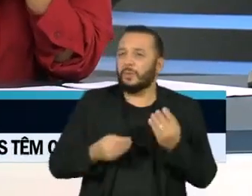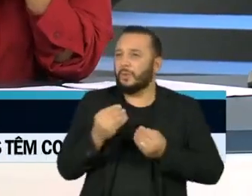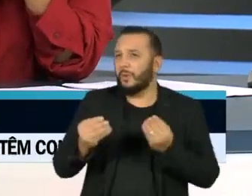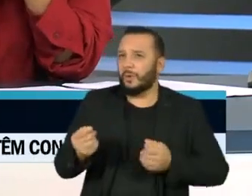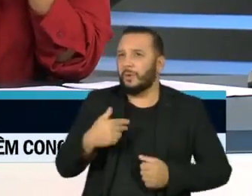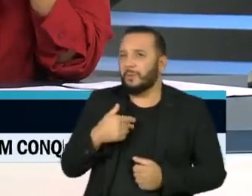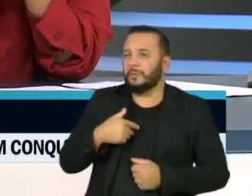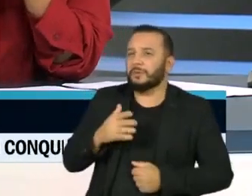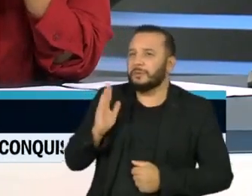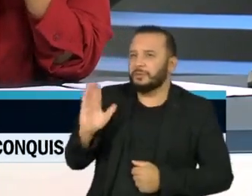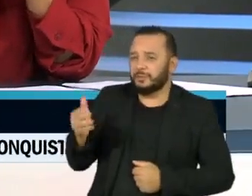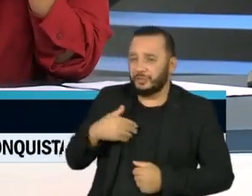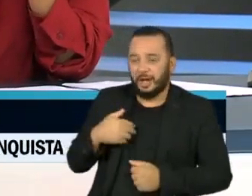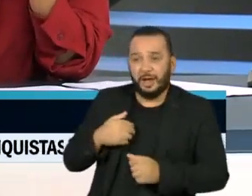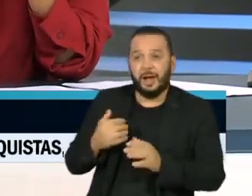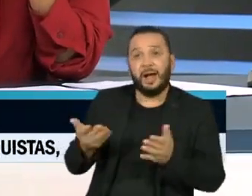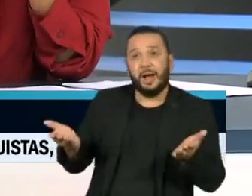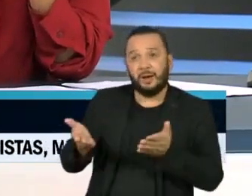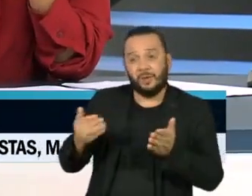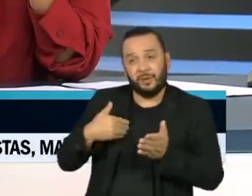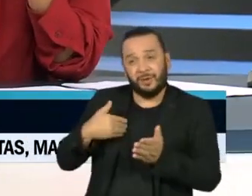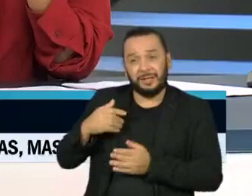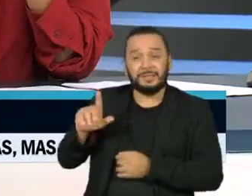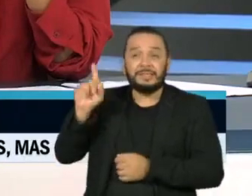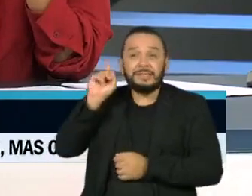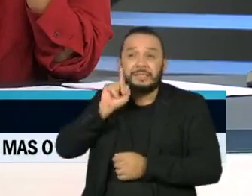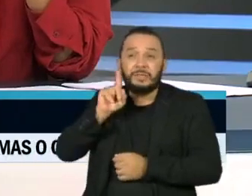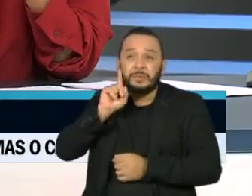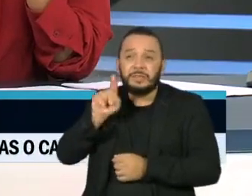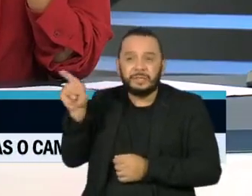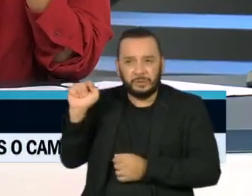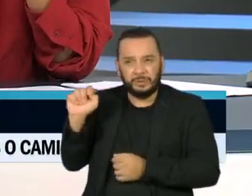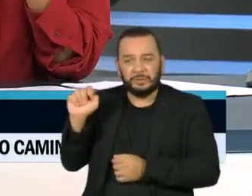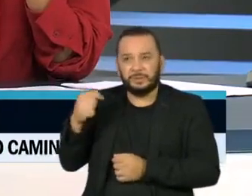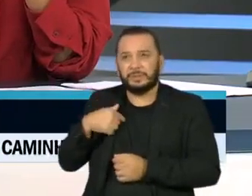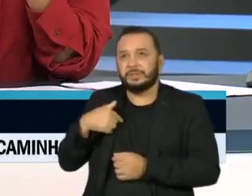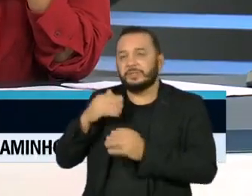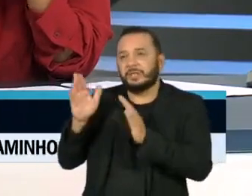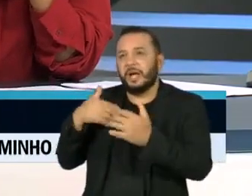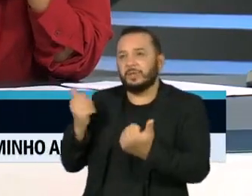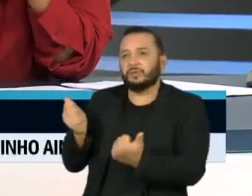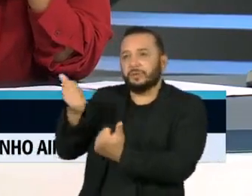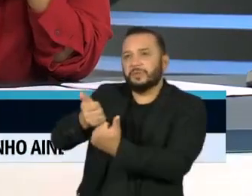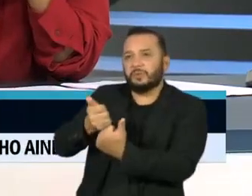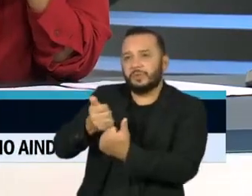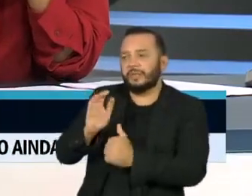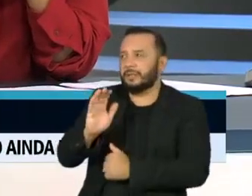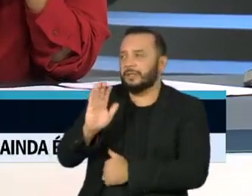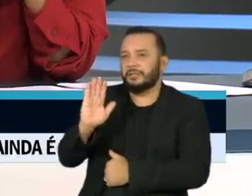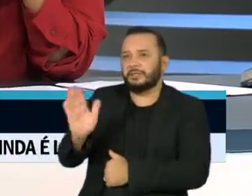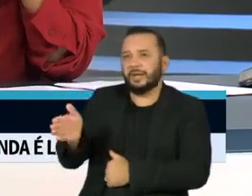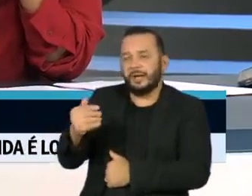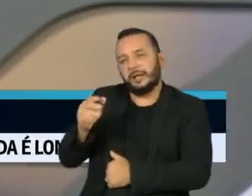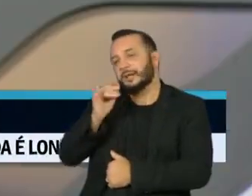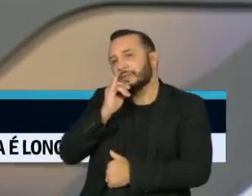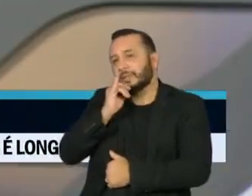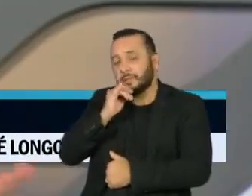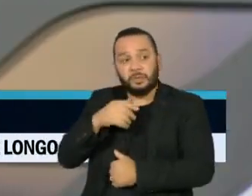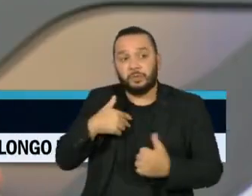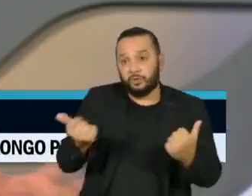xadrez geopolítico se mexeriam se os Estados Unidos substituíssem Irã e Venezuela, comprassem petróleo deles?